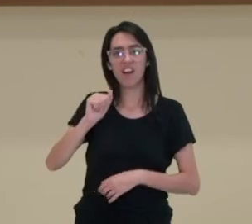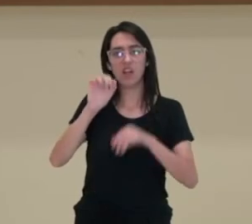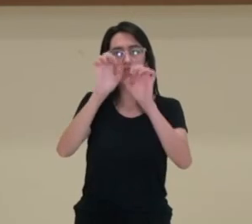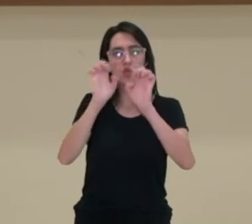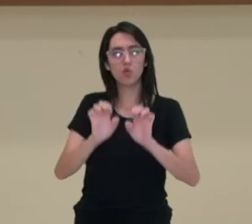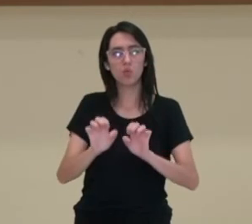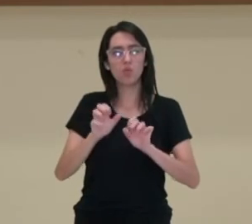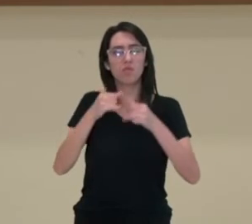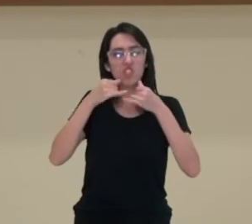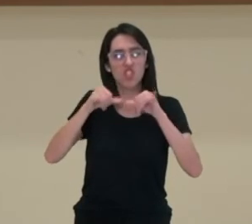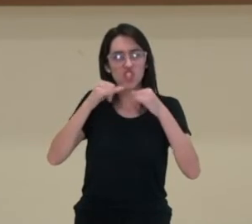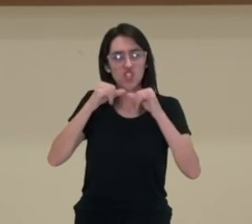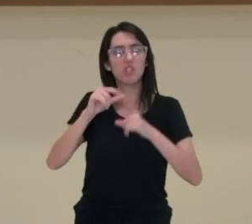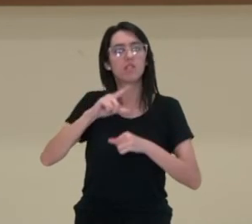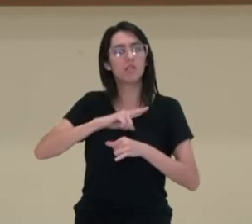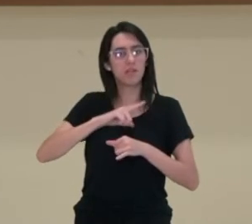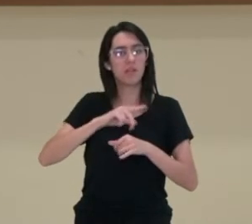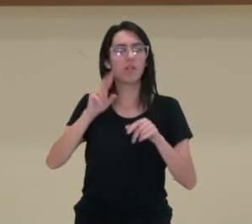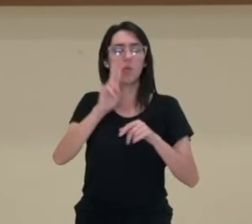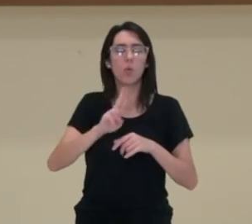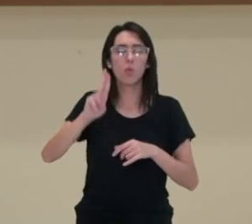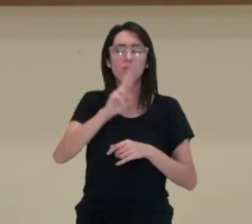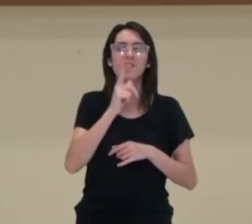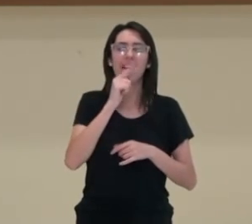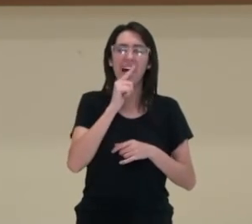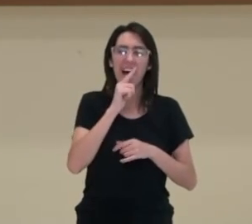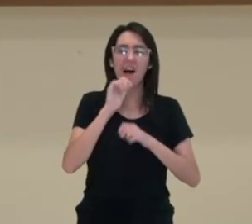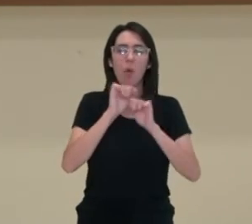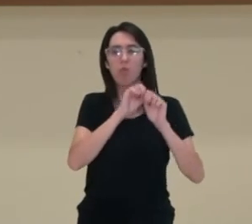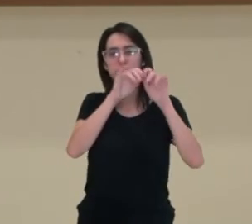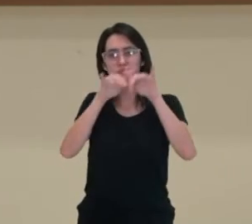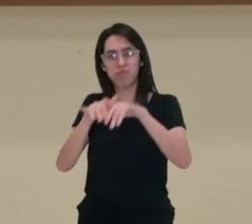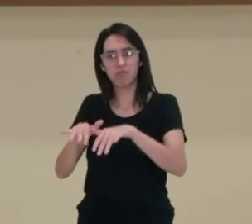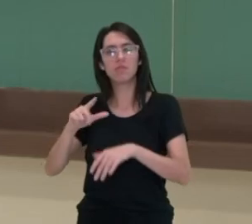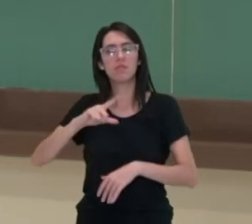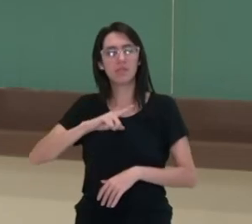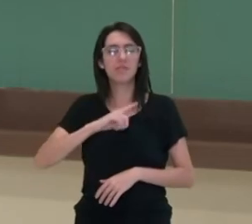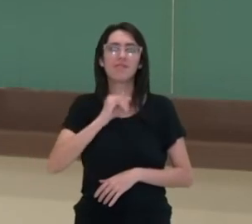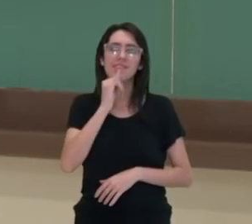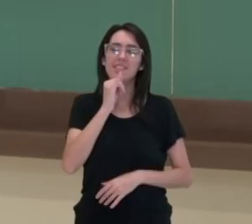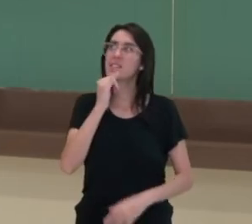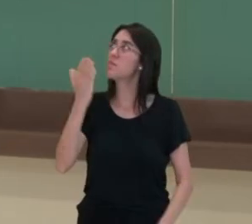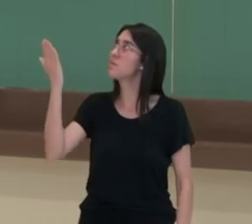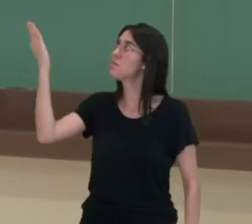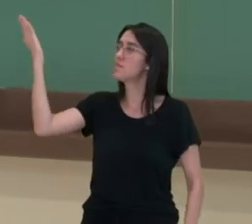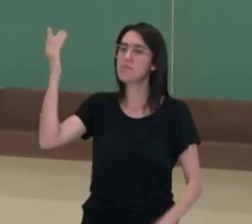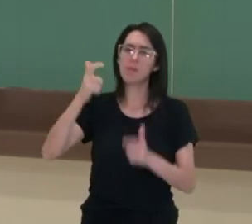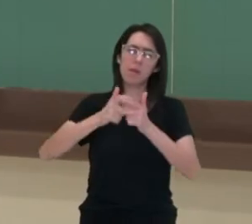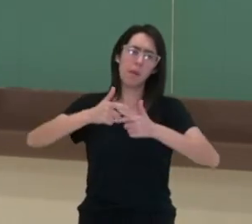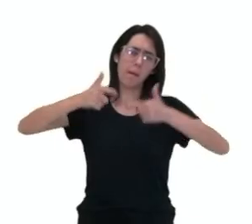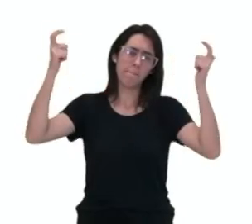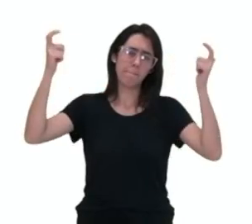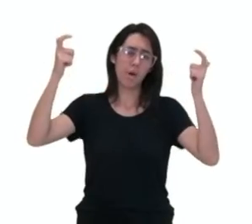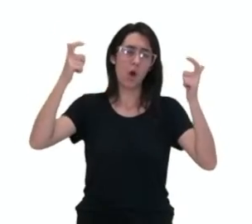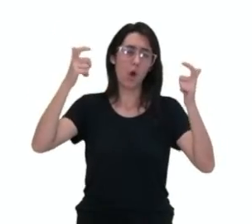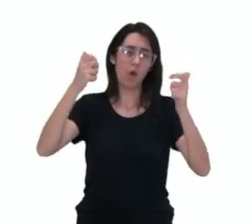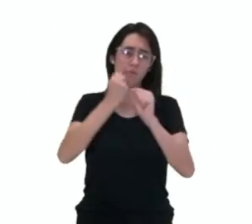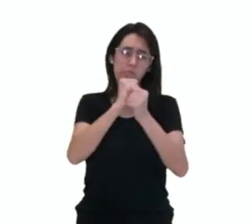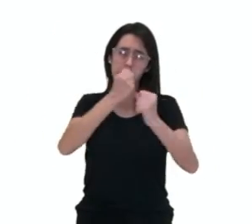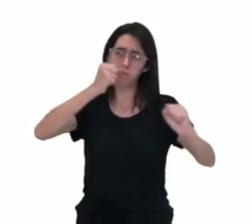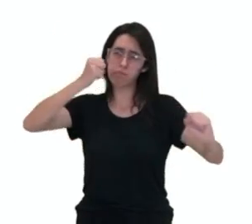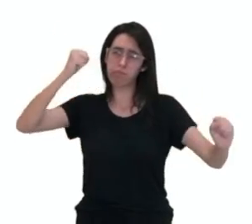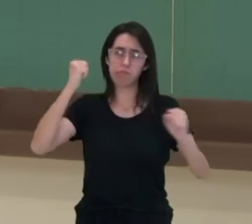que dentro do recurso hídrico foi escolhida para o Brasil, e aqui o exemplo da nossa maior hidrelétrica segunda em termos de